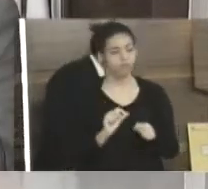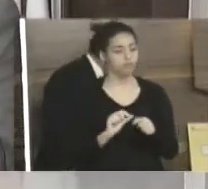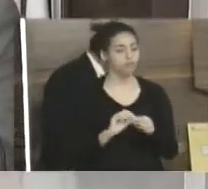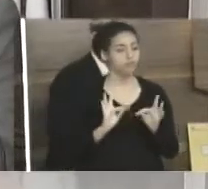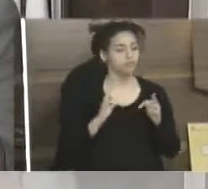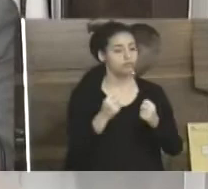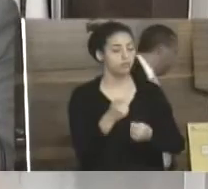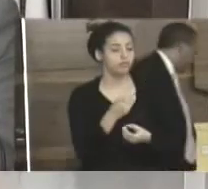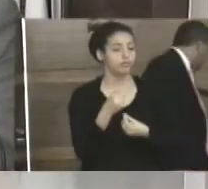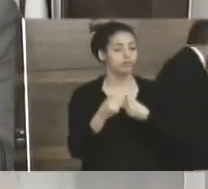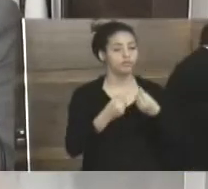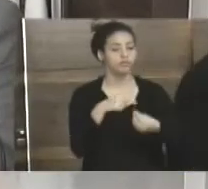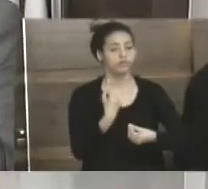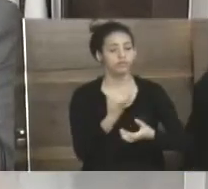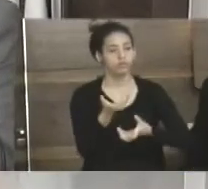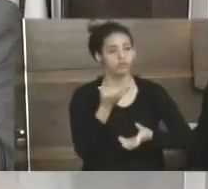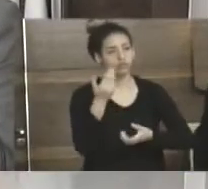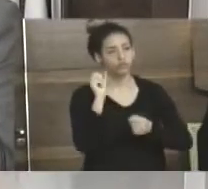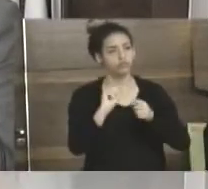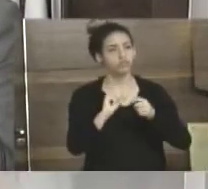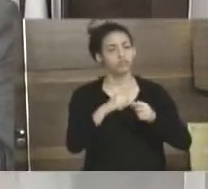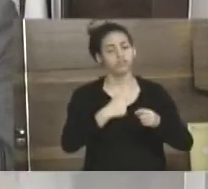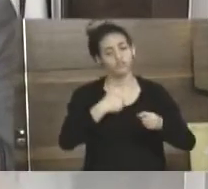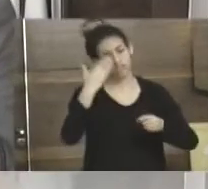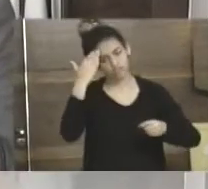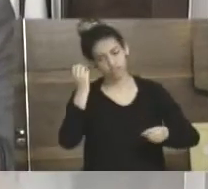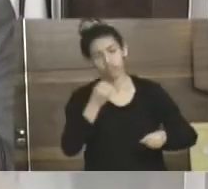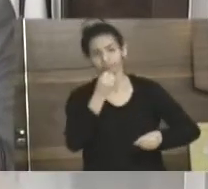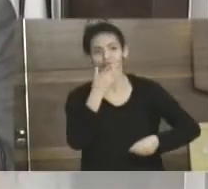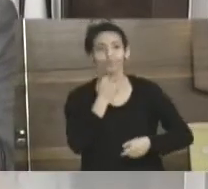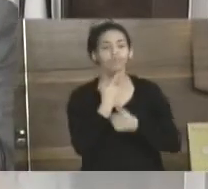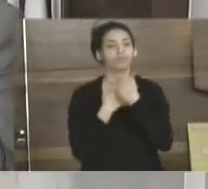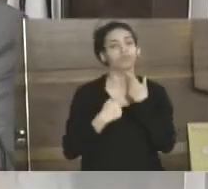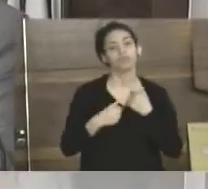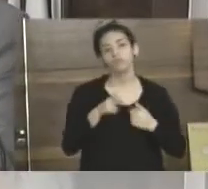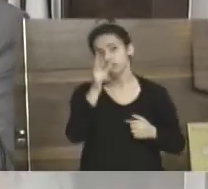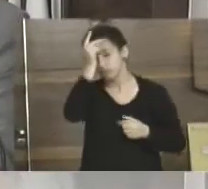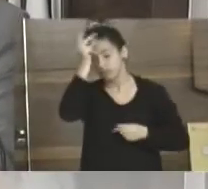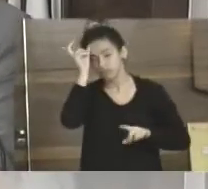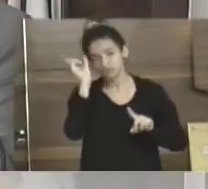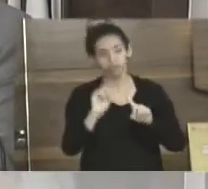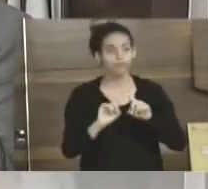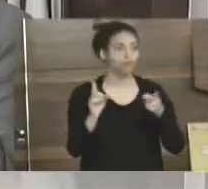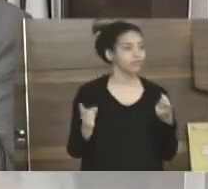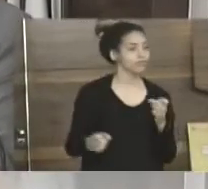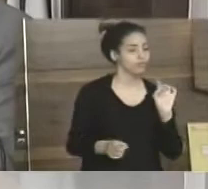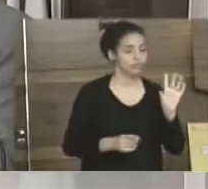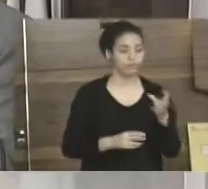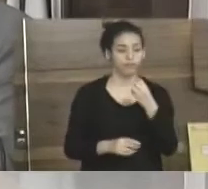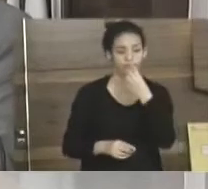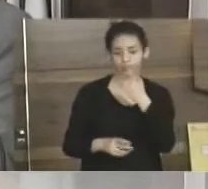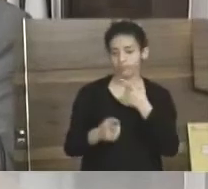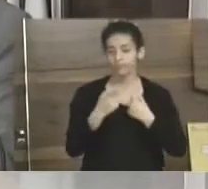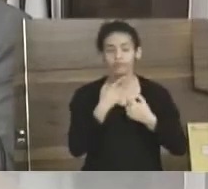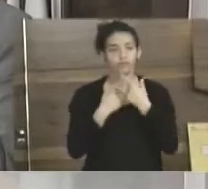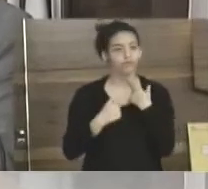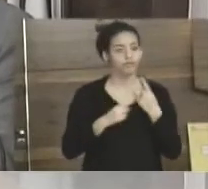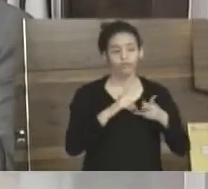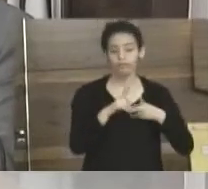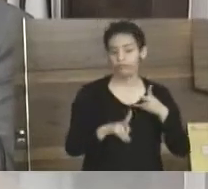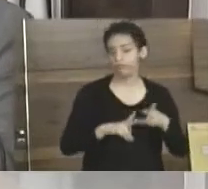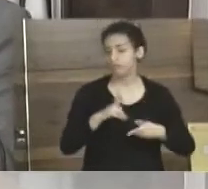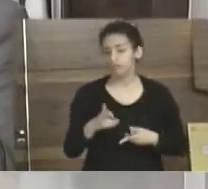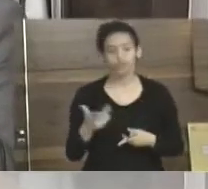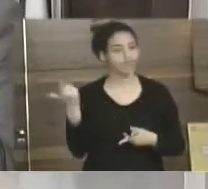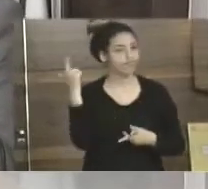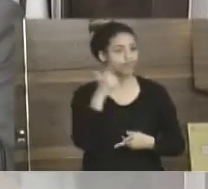quer fazer. Eu sei da boa vontade do prefeito, mas, de boa vontade, a população não consegue sair do hospital ou a